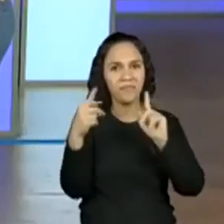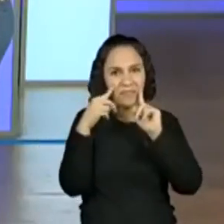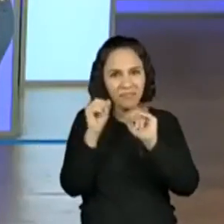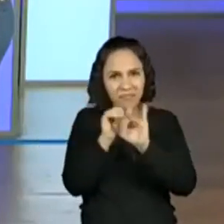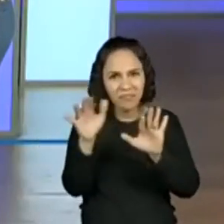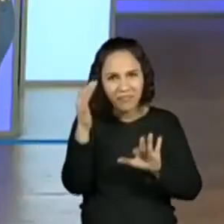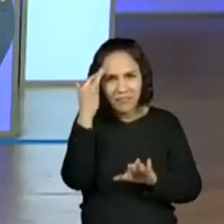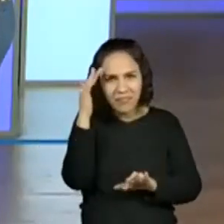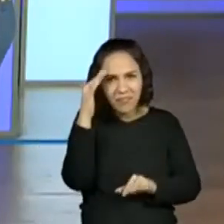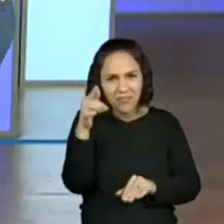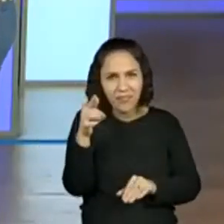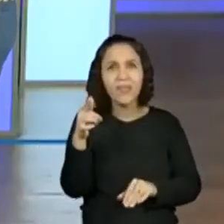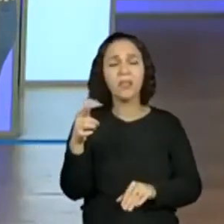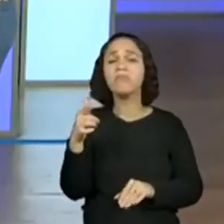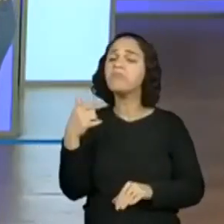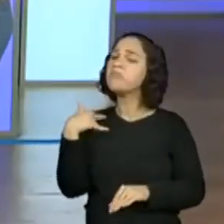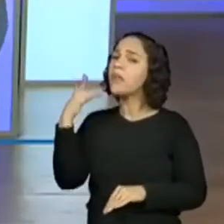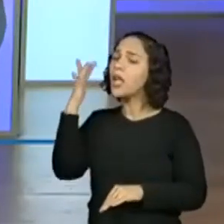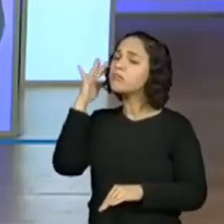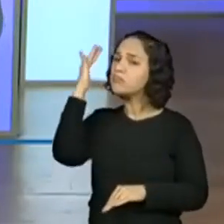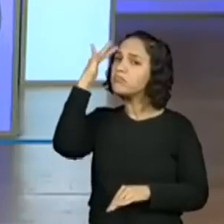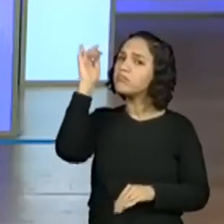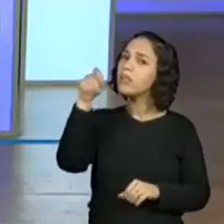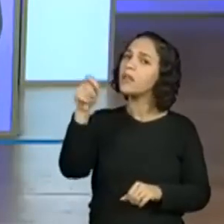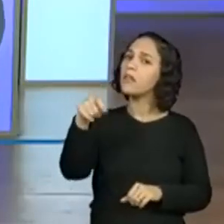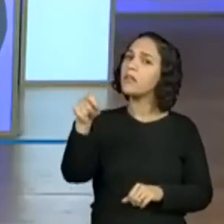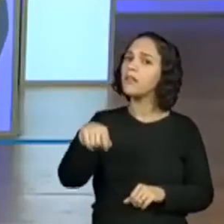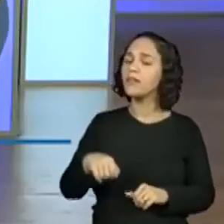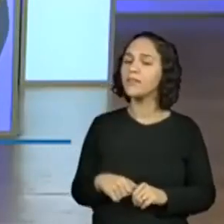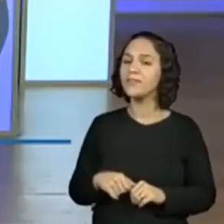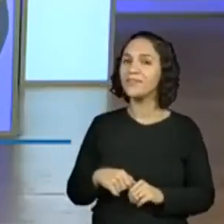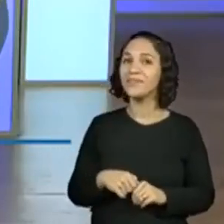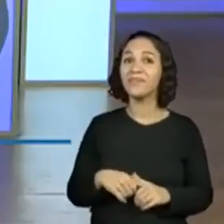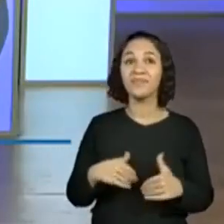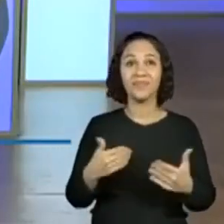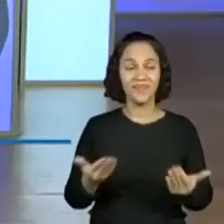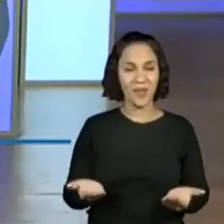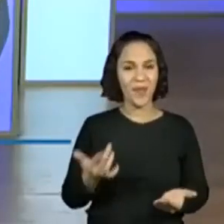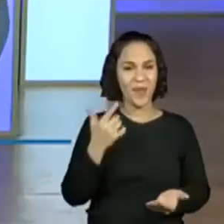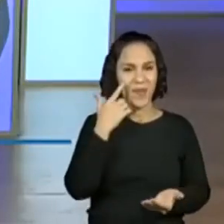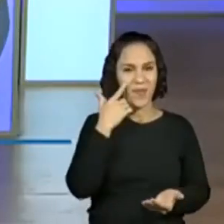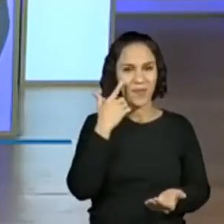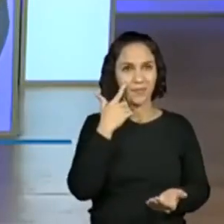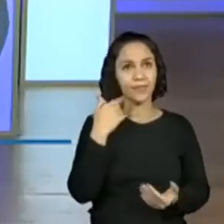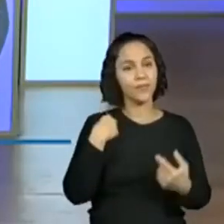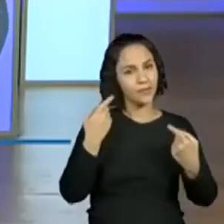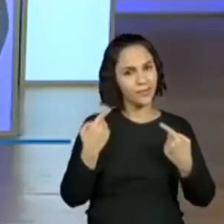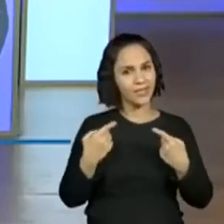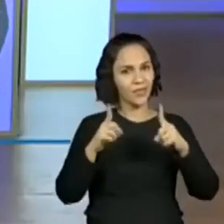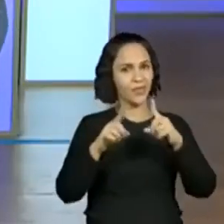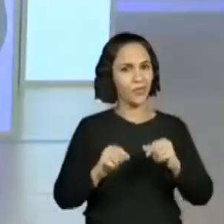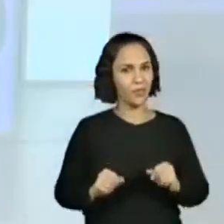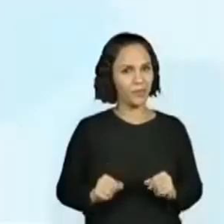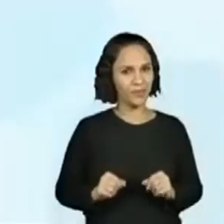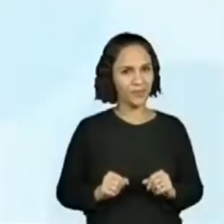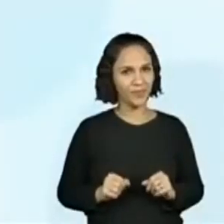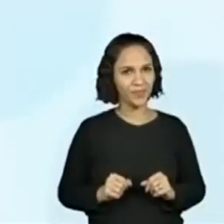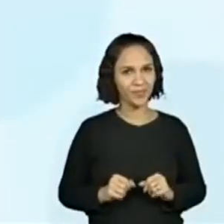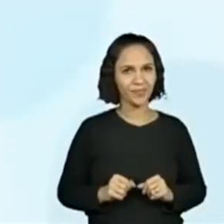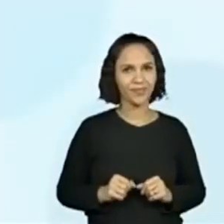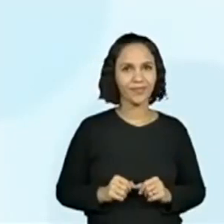O você achou? Achei claro, sim. Achou claro? Ótimo. Então, aqui, ó, eu vou colocar um desafio pra vocês. Vamos lá.